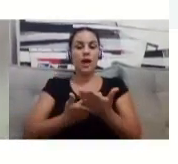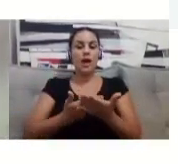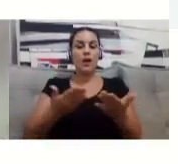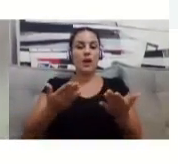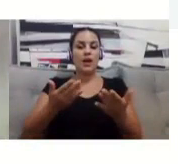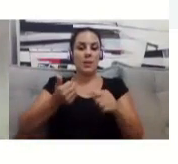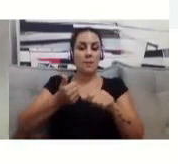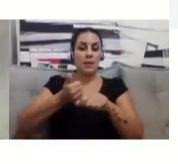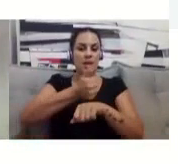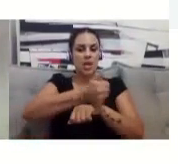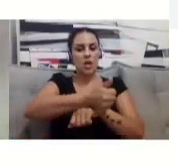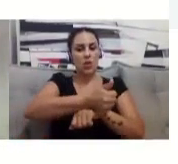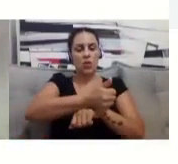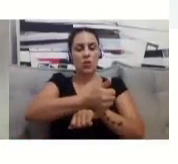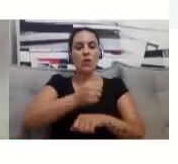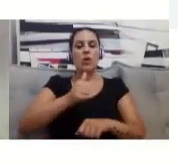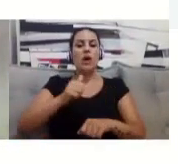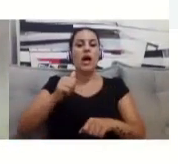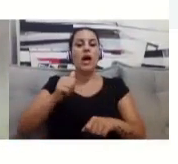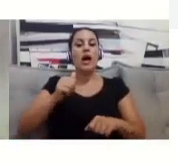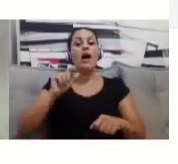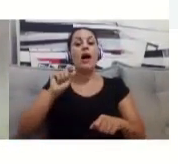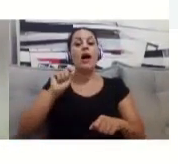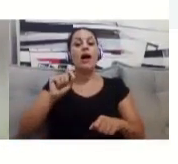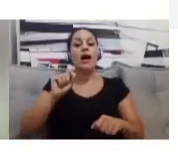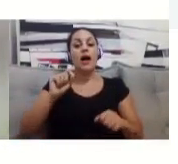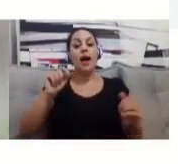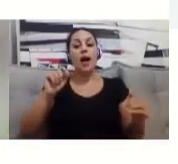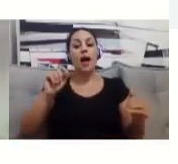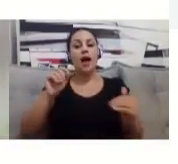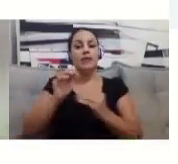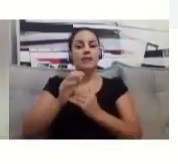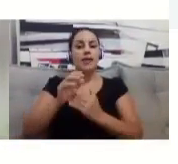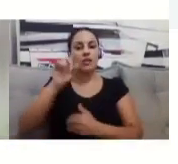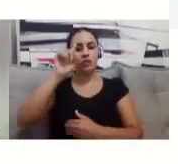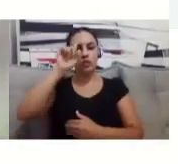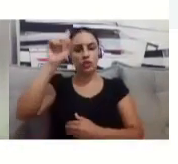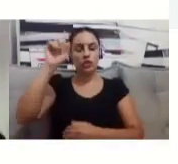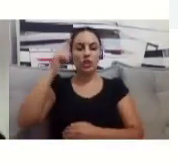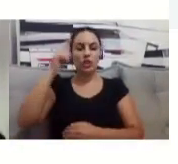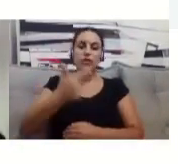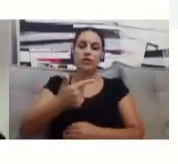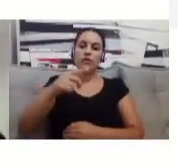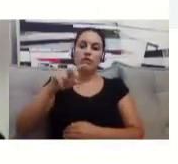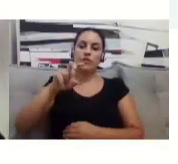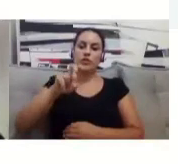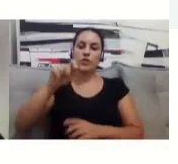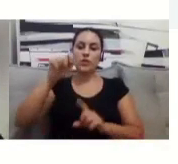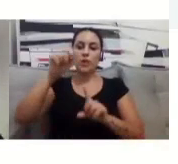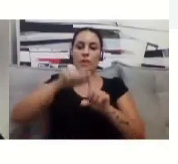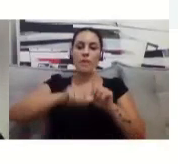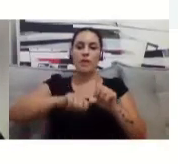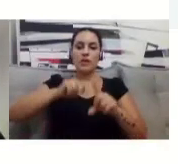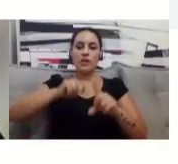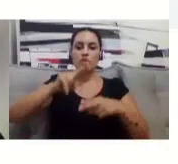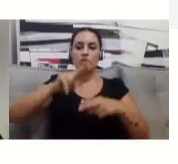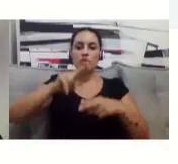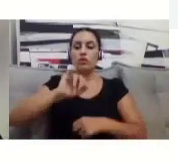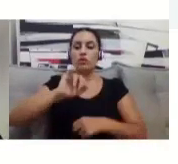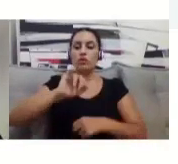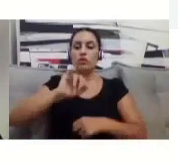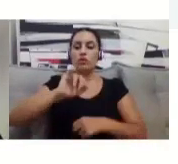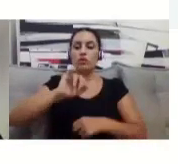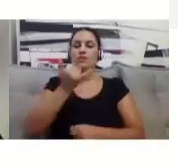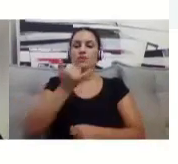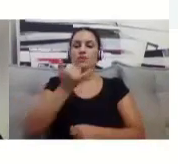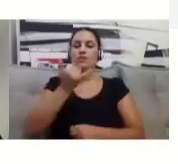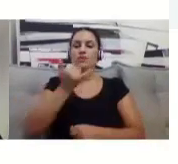finalizar dia 5 de julho, tá bom? E a gente, enquanto